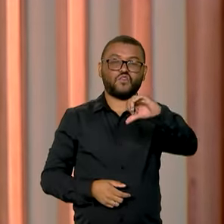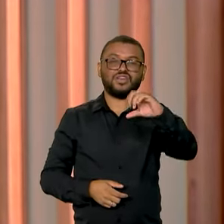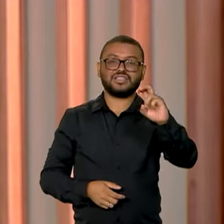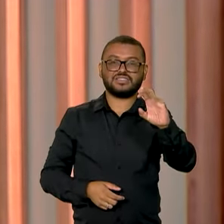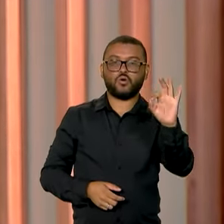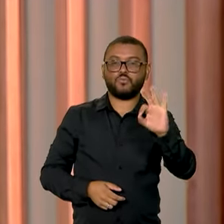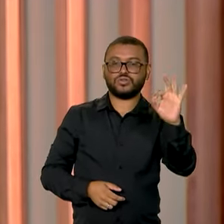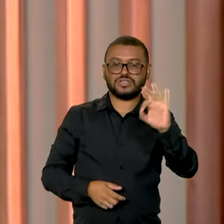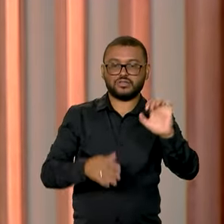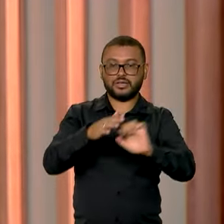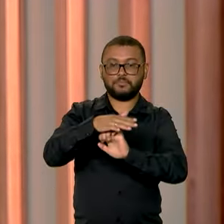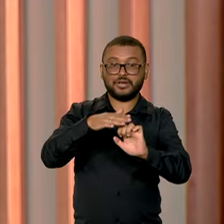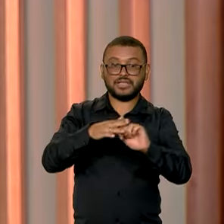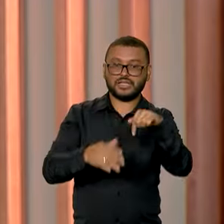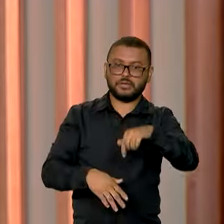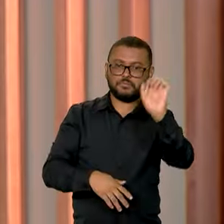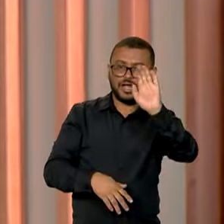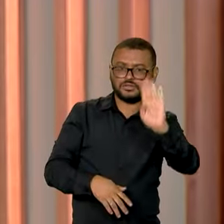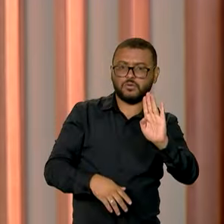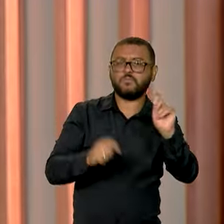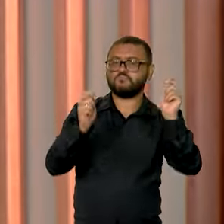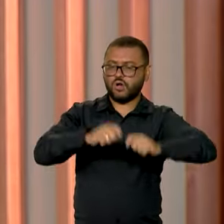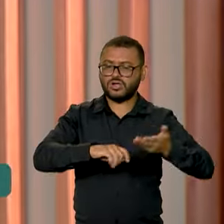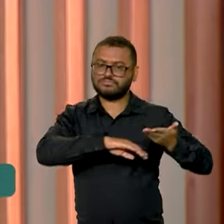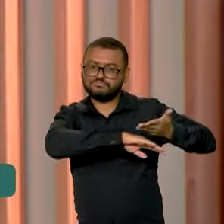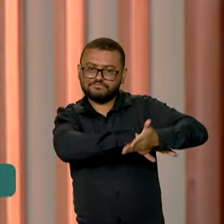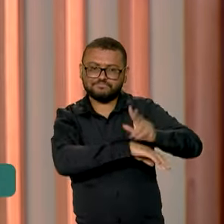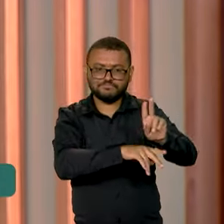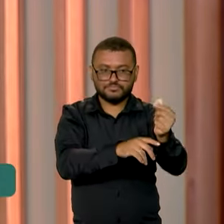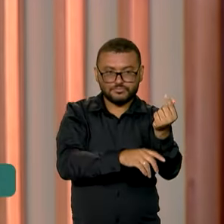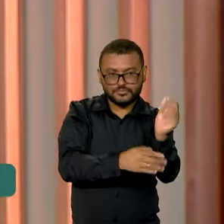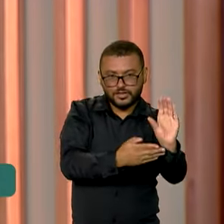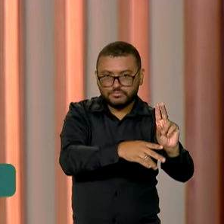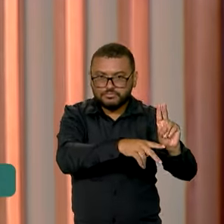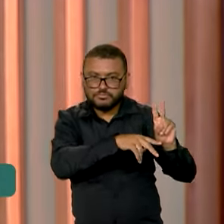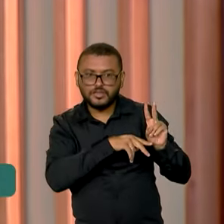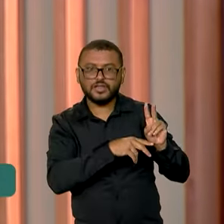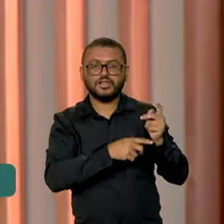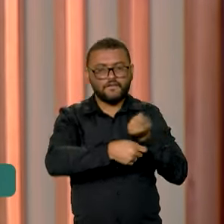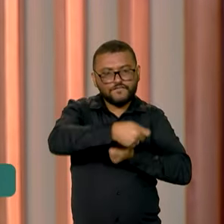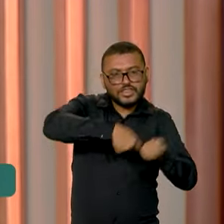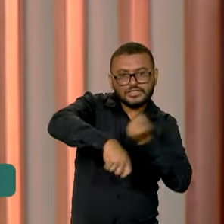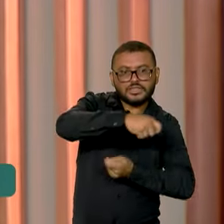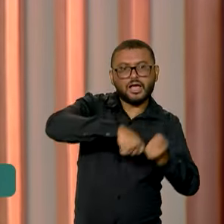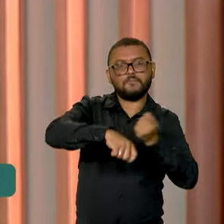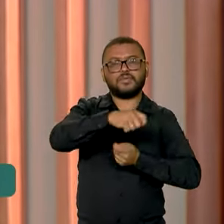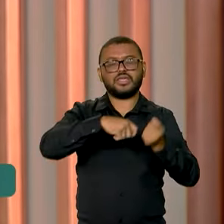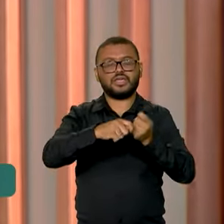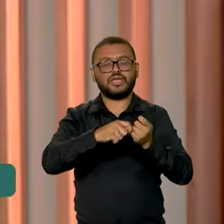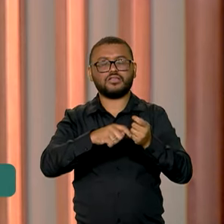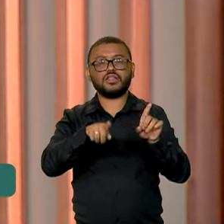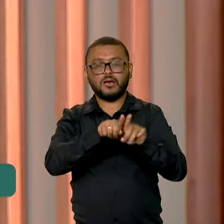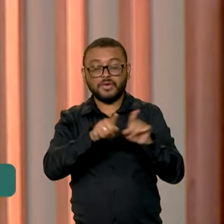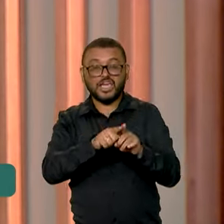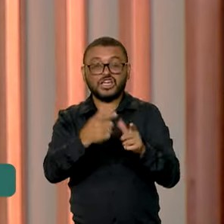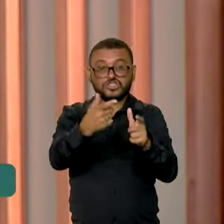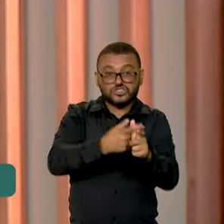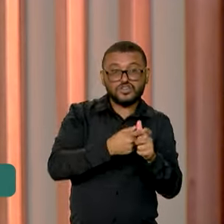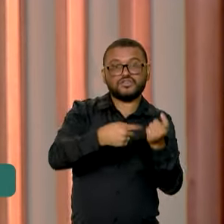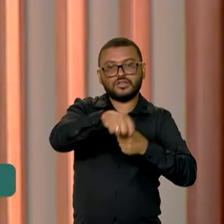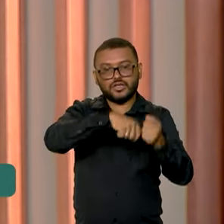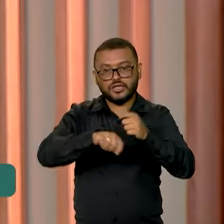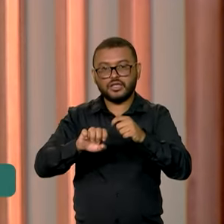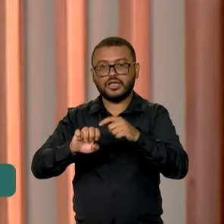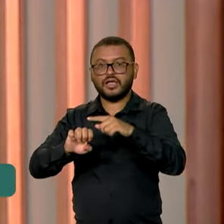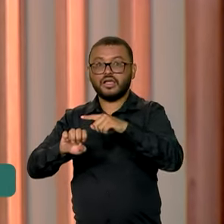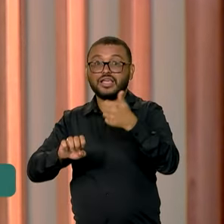% das empresas no Brasil poderão ter acesso a esse crédito. São financiamentos e renegociações para 15 milhões